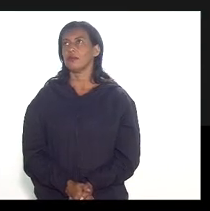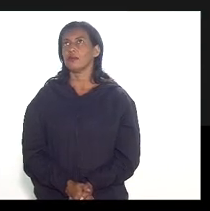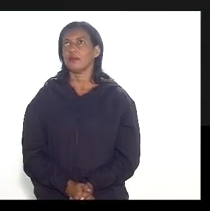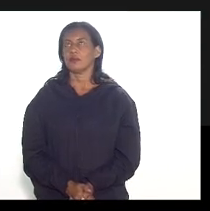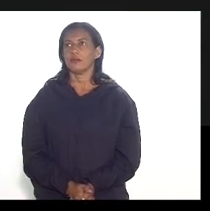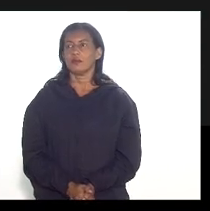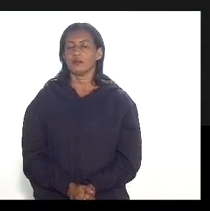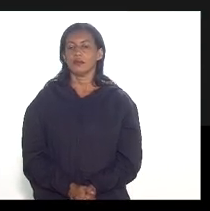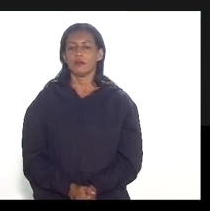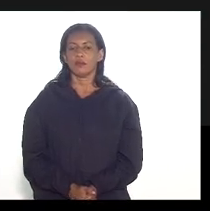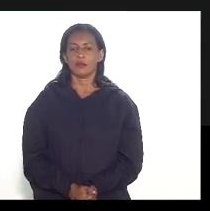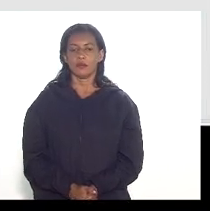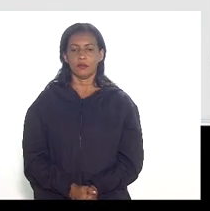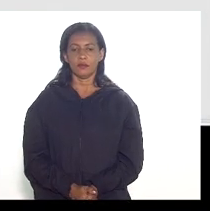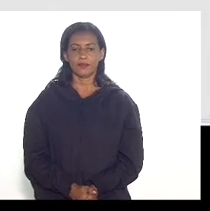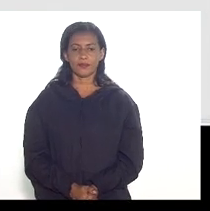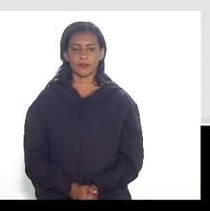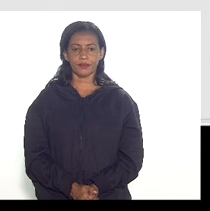enquanto